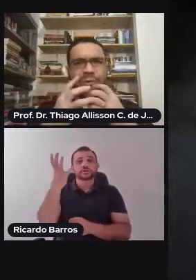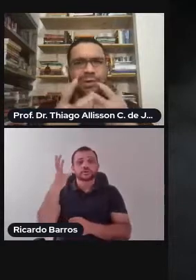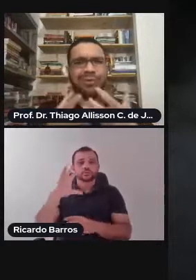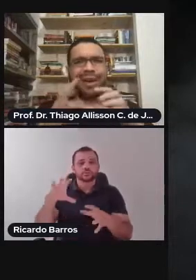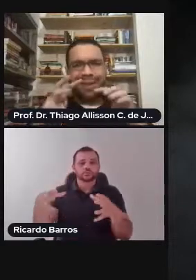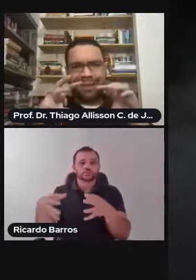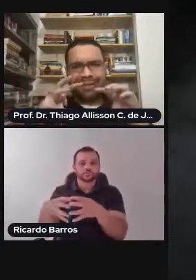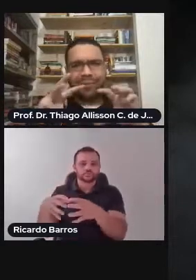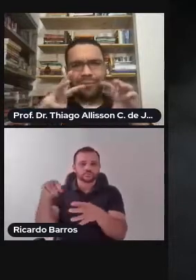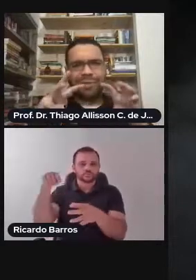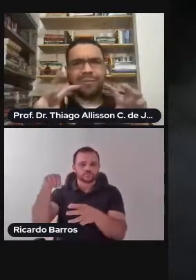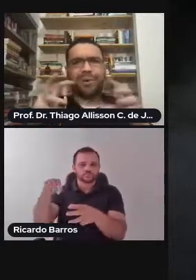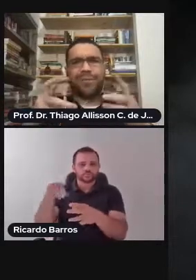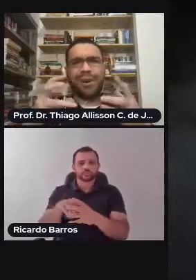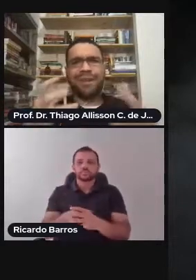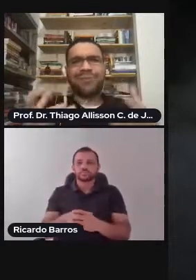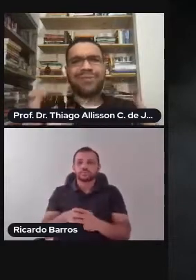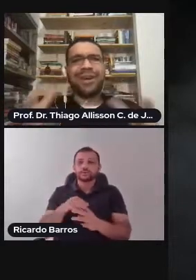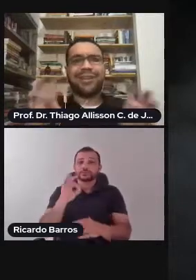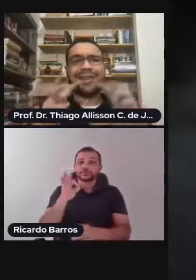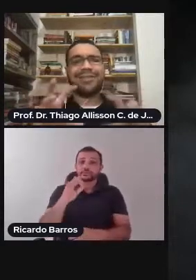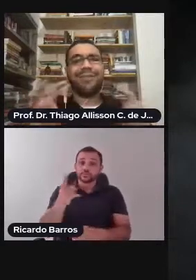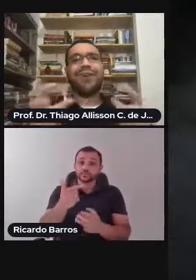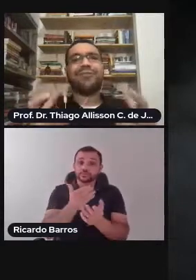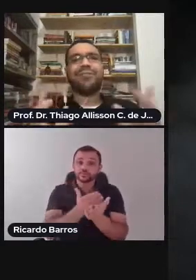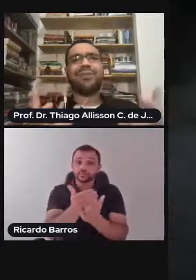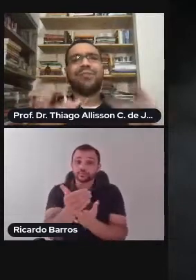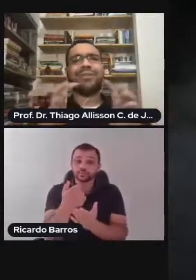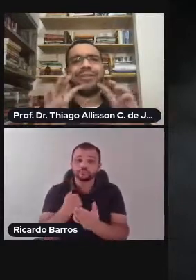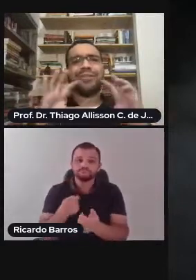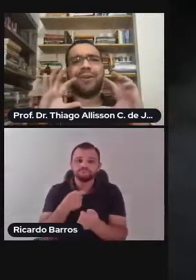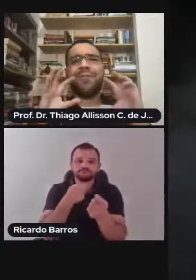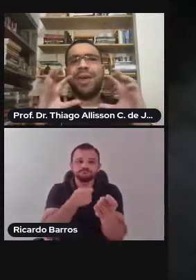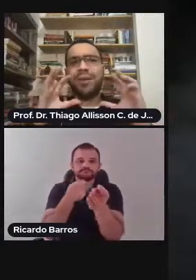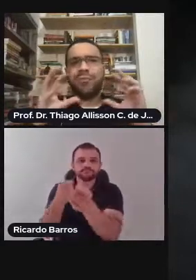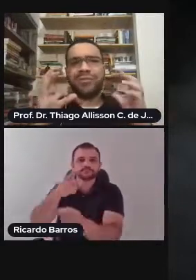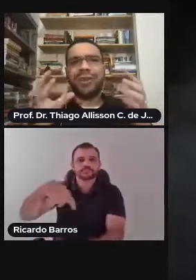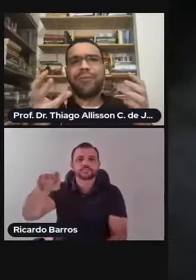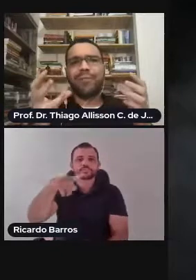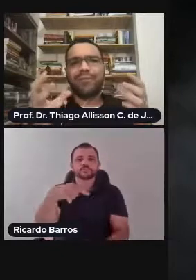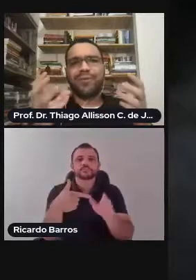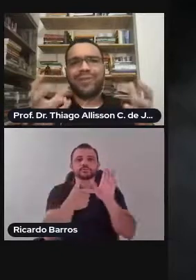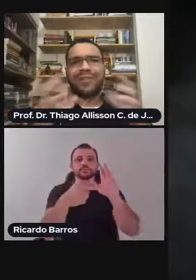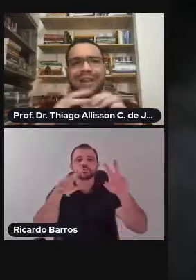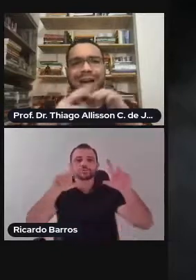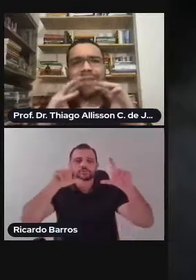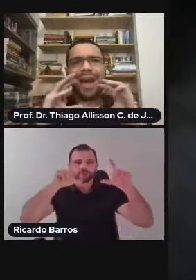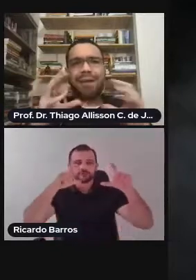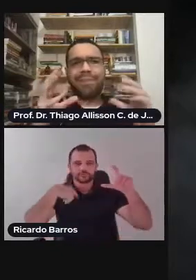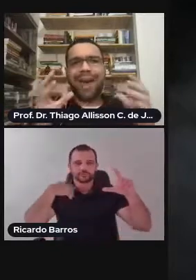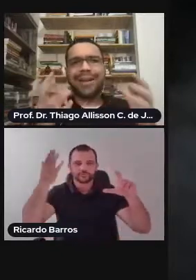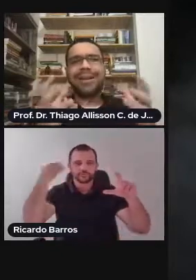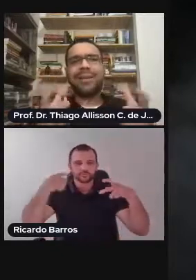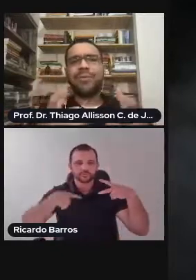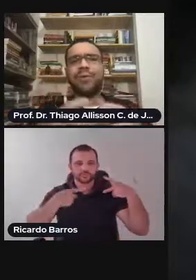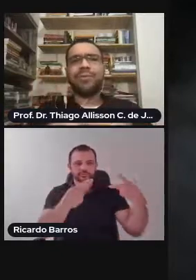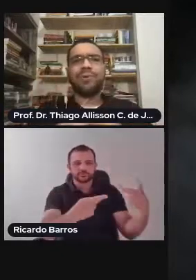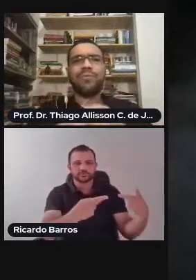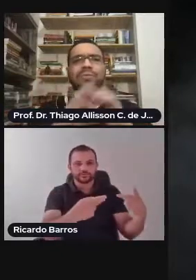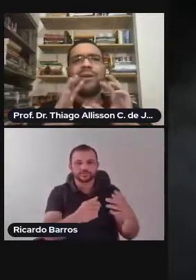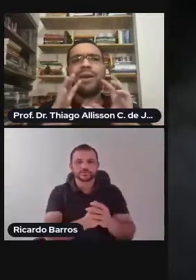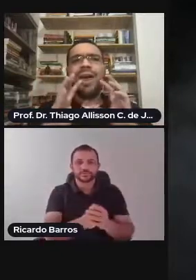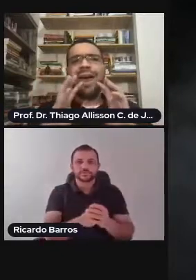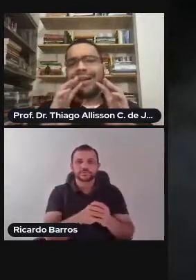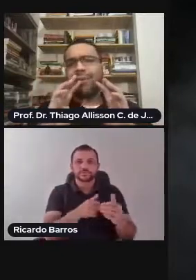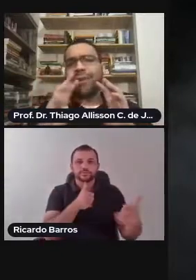prelúdio, tentando, portanto, provocar vocês, nessa foto que me chamou a atenção, no museu que eu pude visitar, à beira do